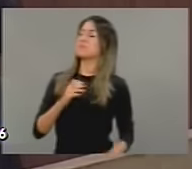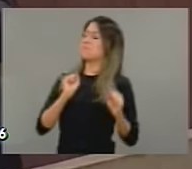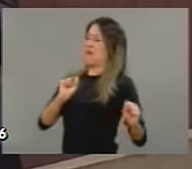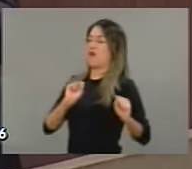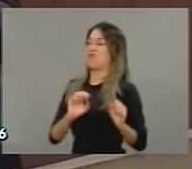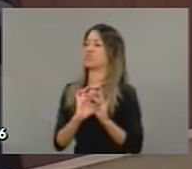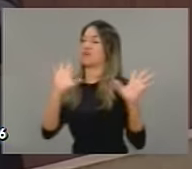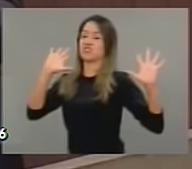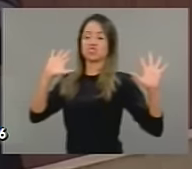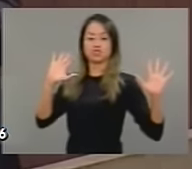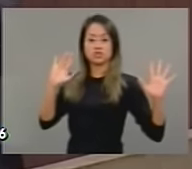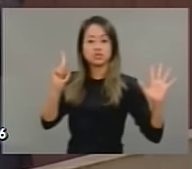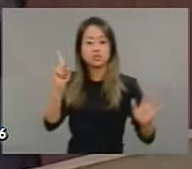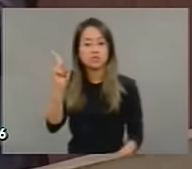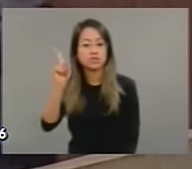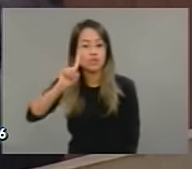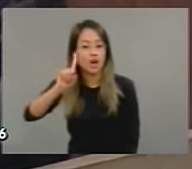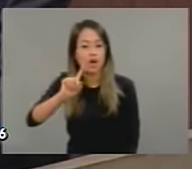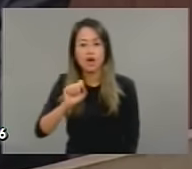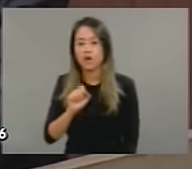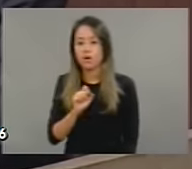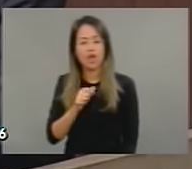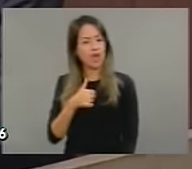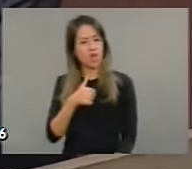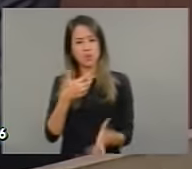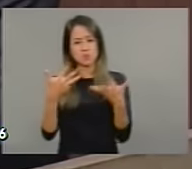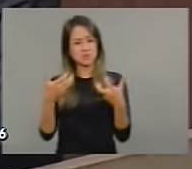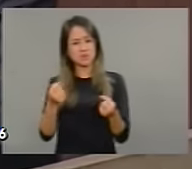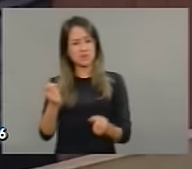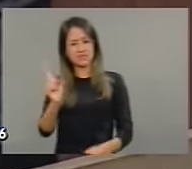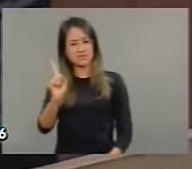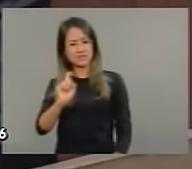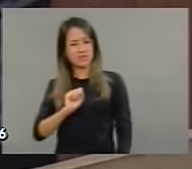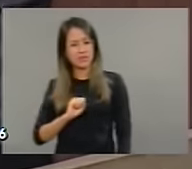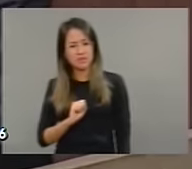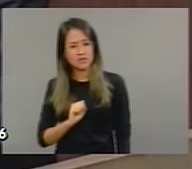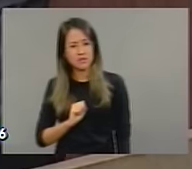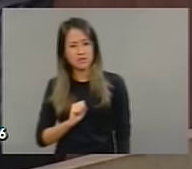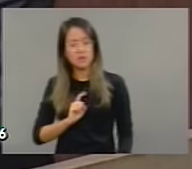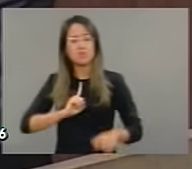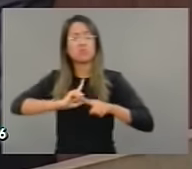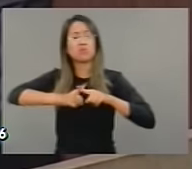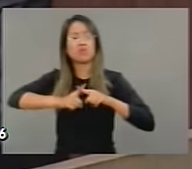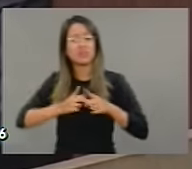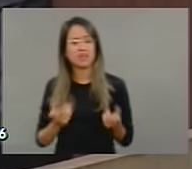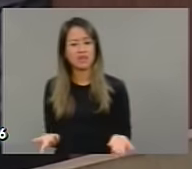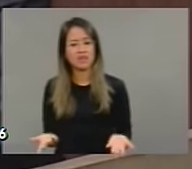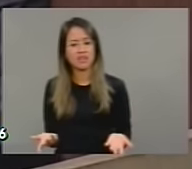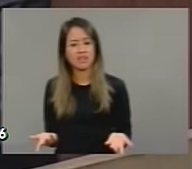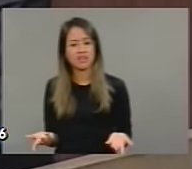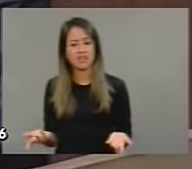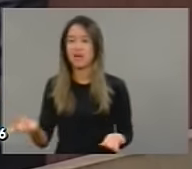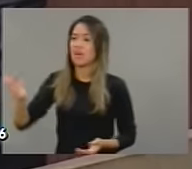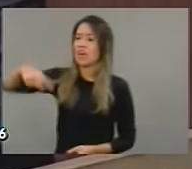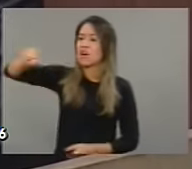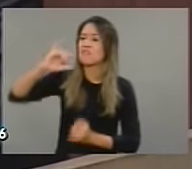injustiça e a mentira. A quem interessa a mentira? A quem interessa